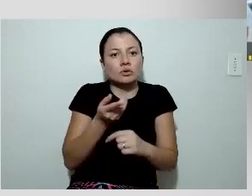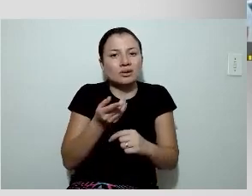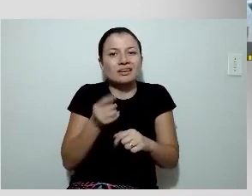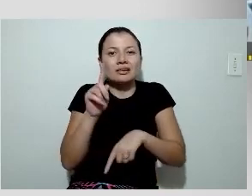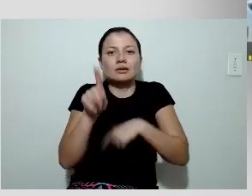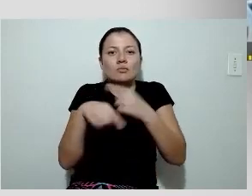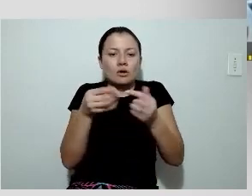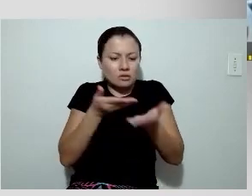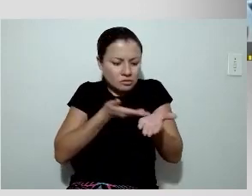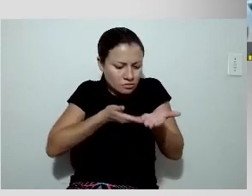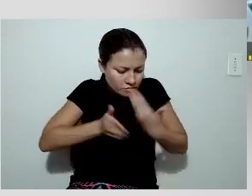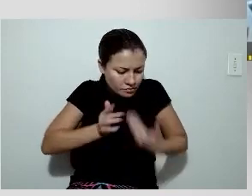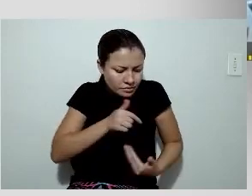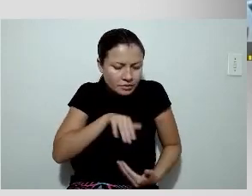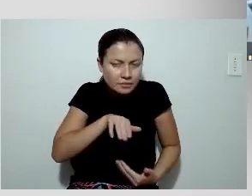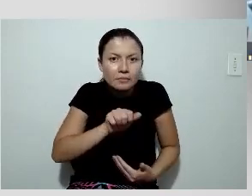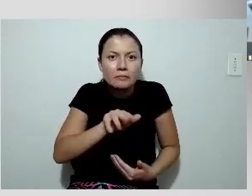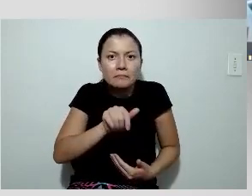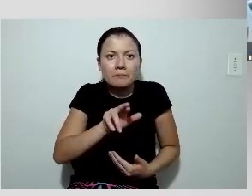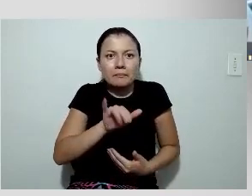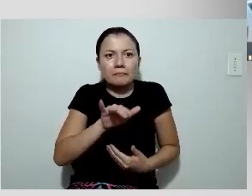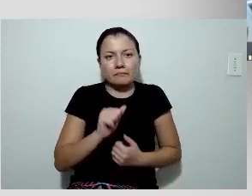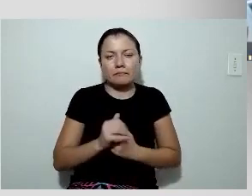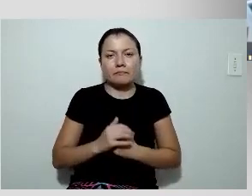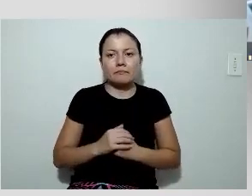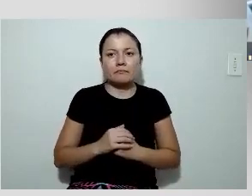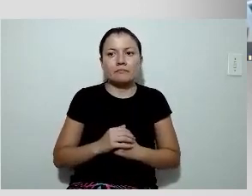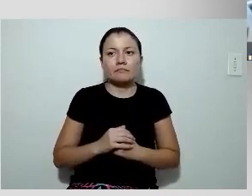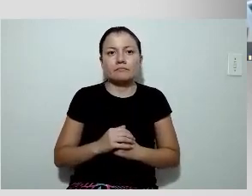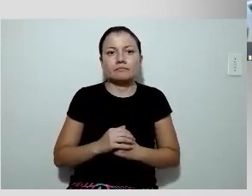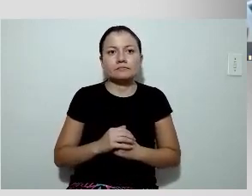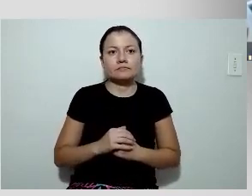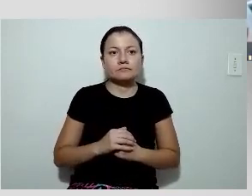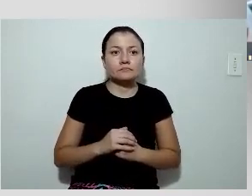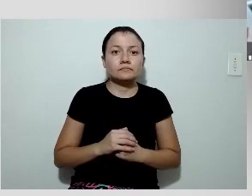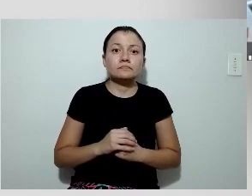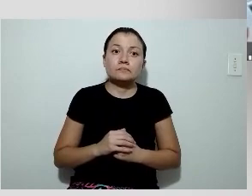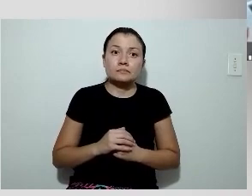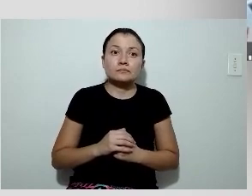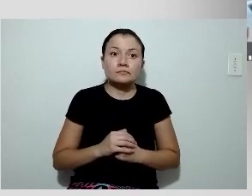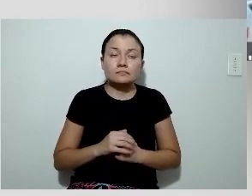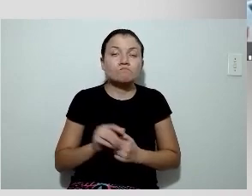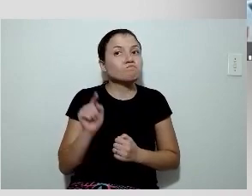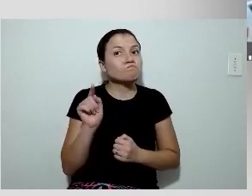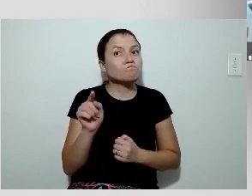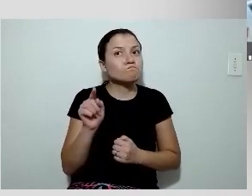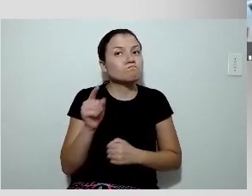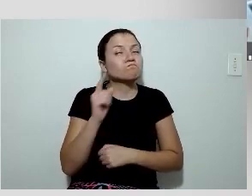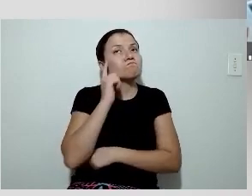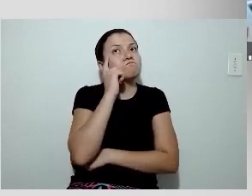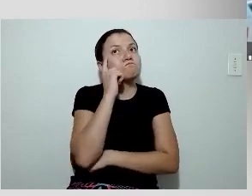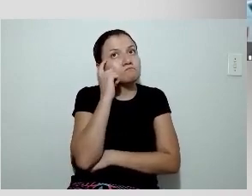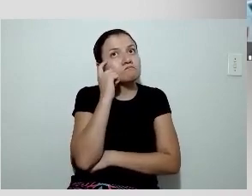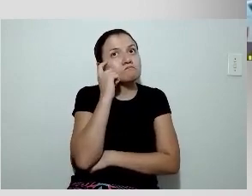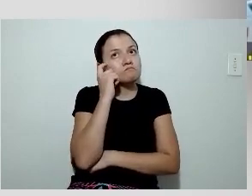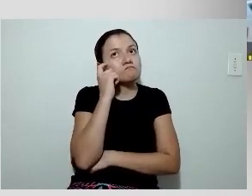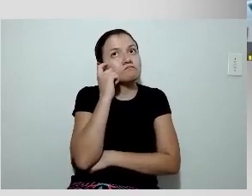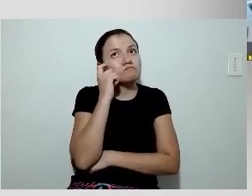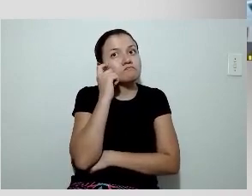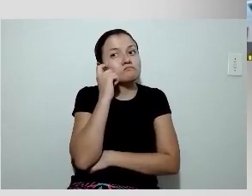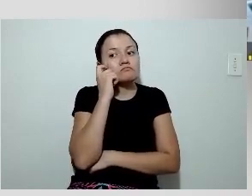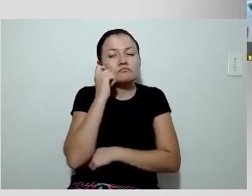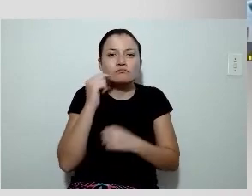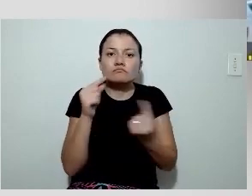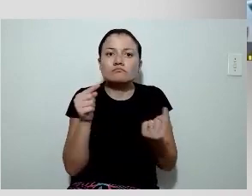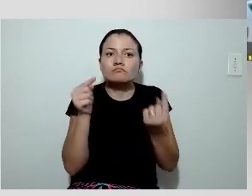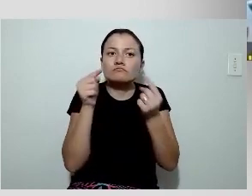mamária. Bom, nesse caso, como eu concorri o meu achado